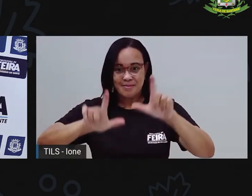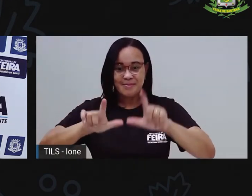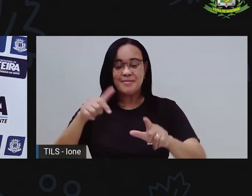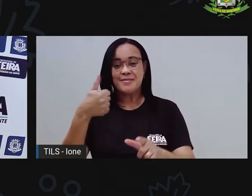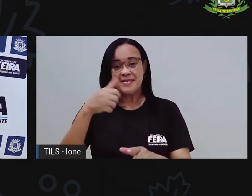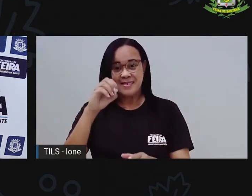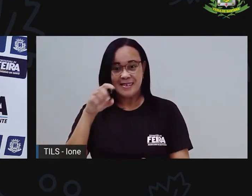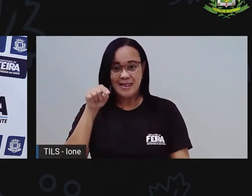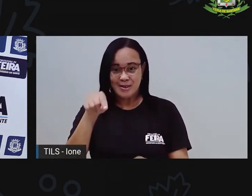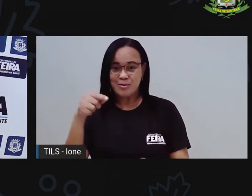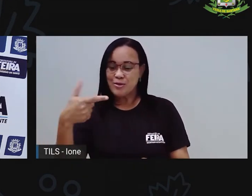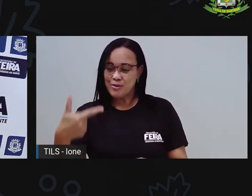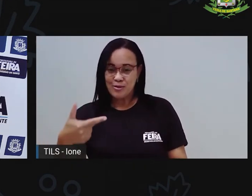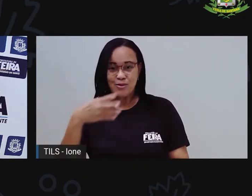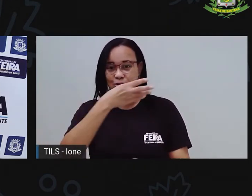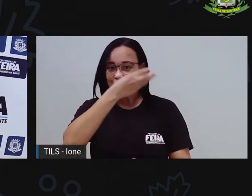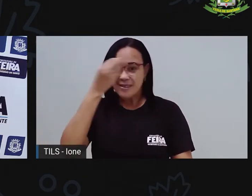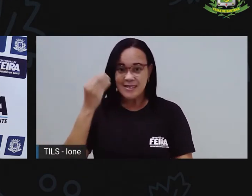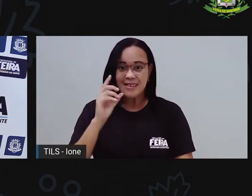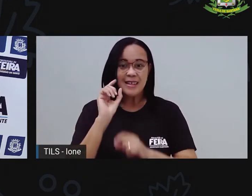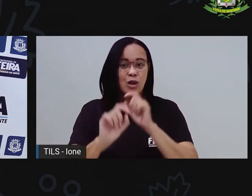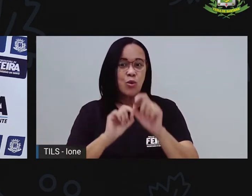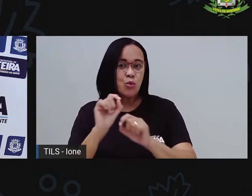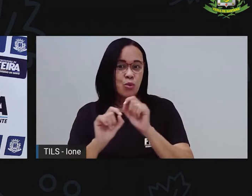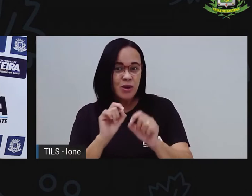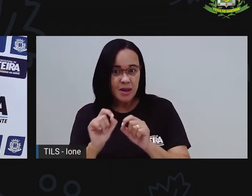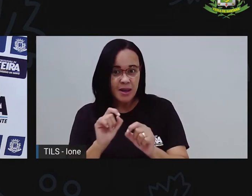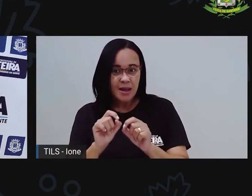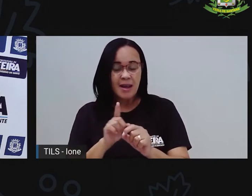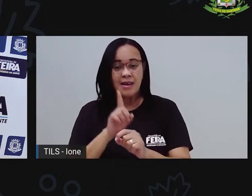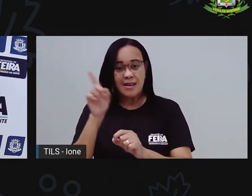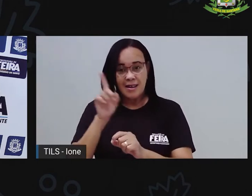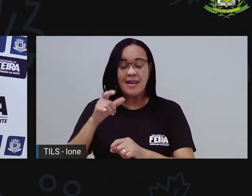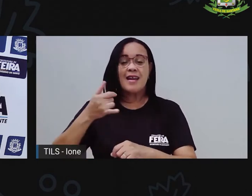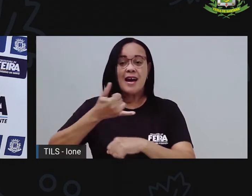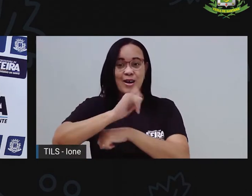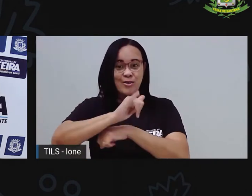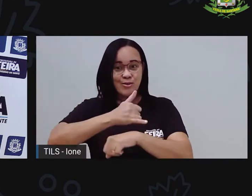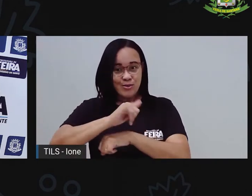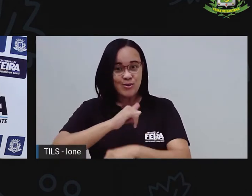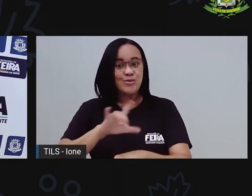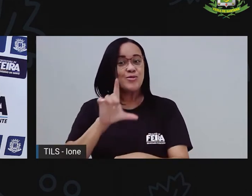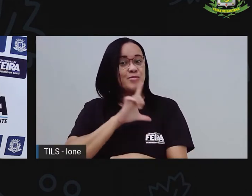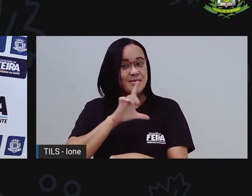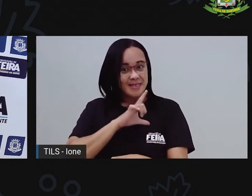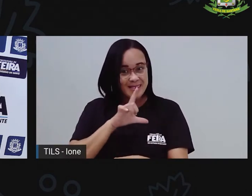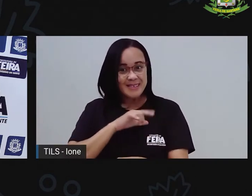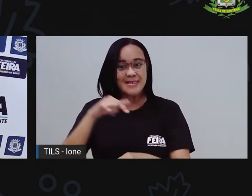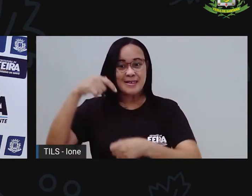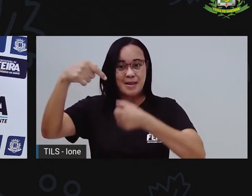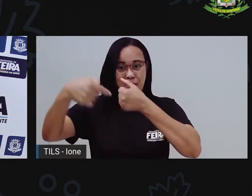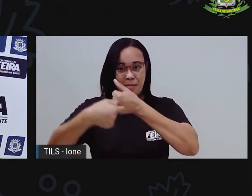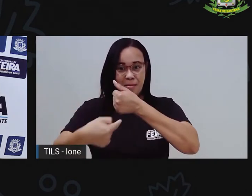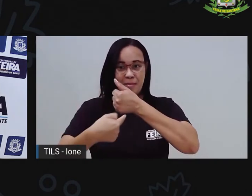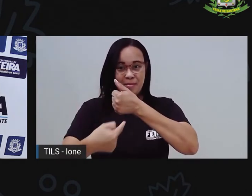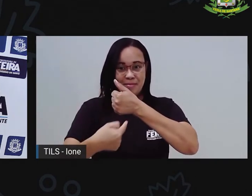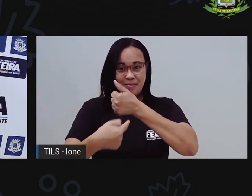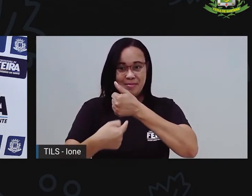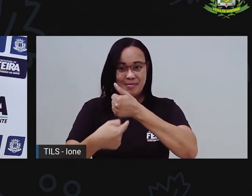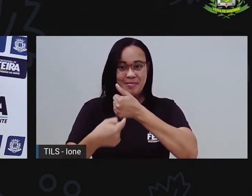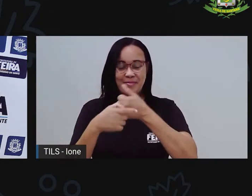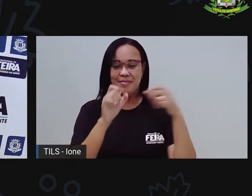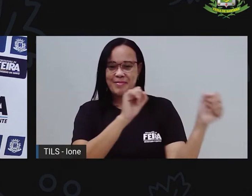isso? Olha, não esquece de depois dar uma passadinha lá no YouTube, curte, comenta aí, compartilha os